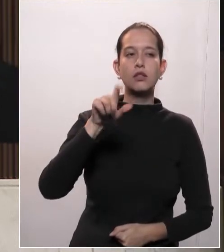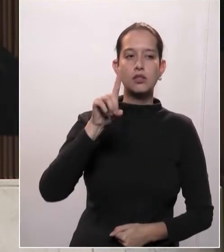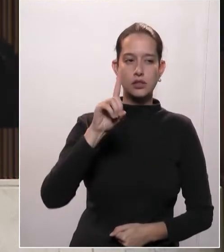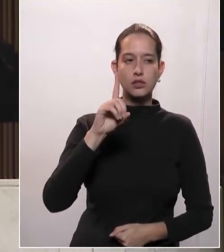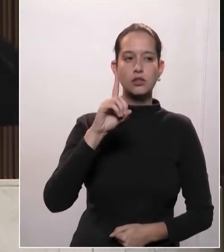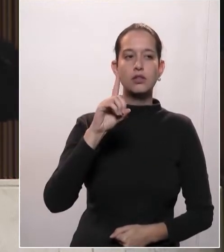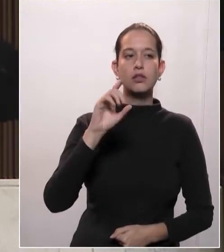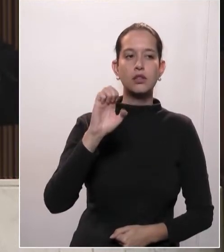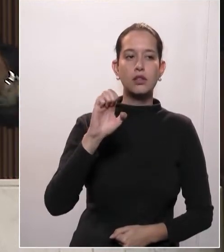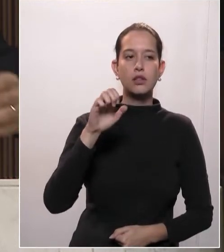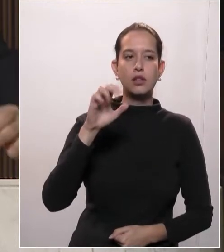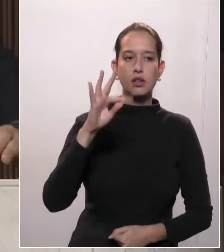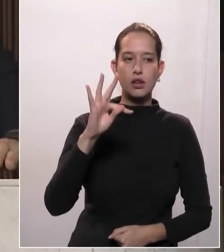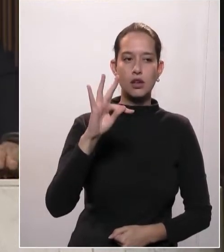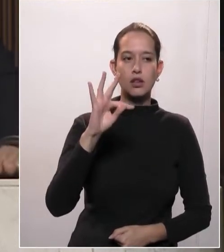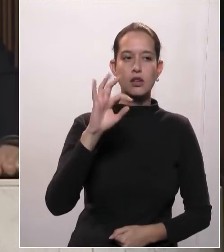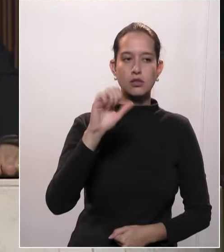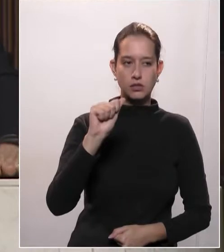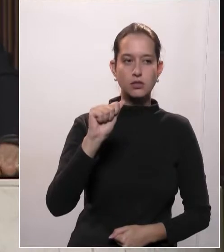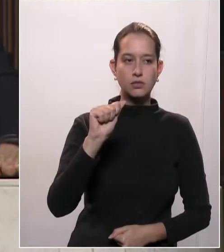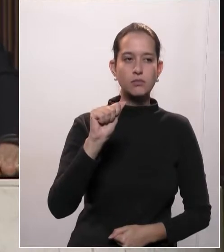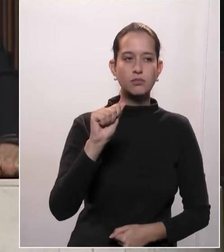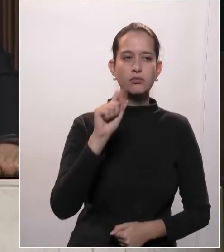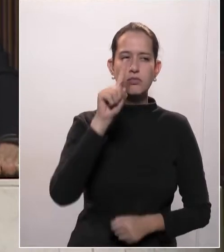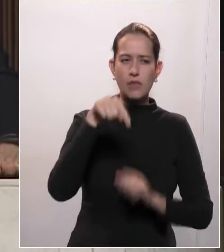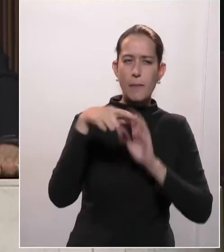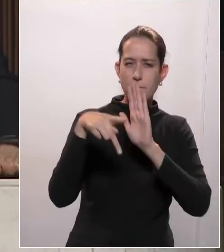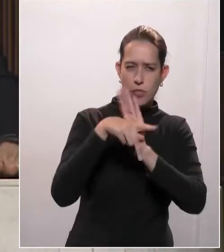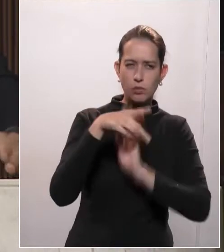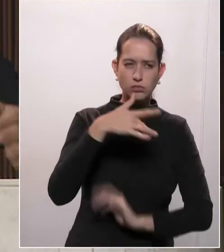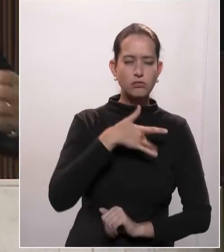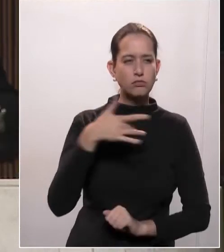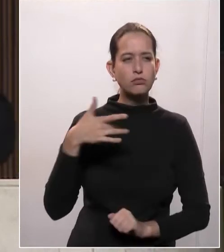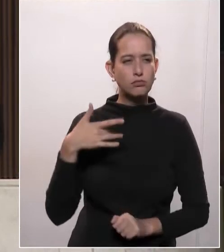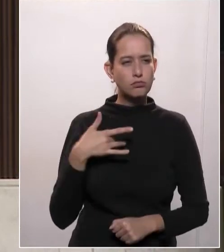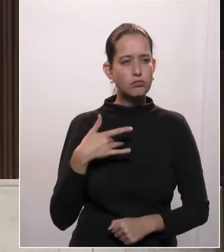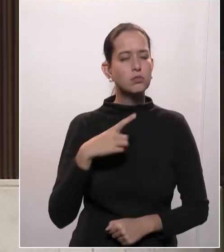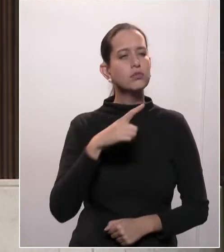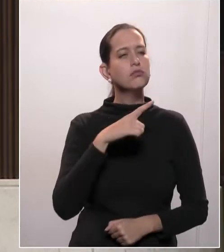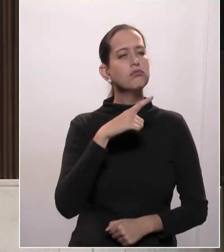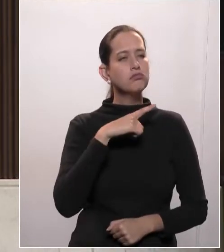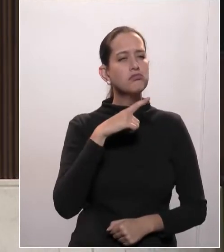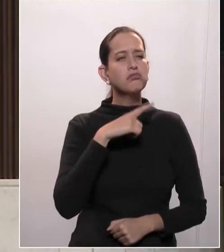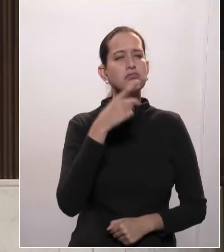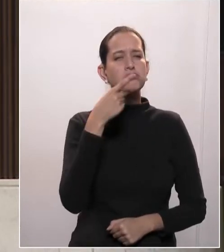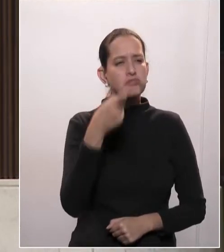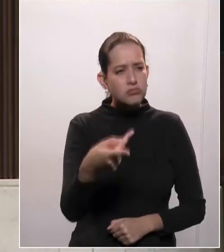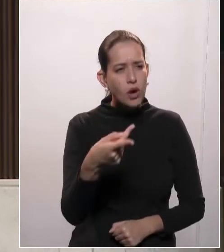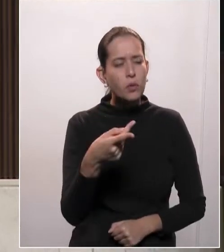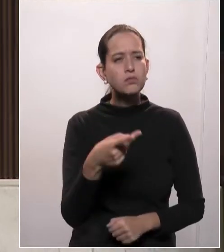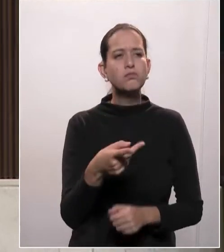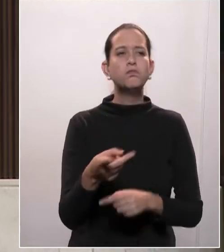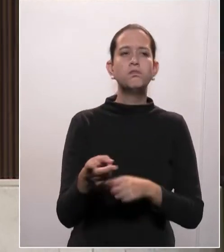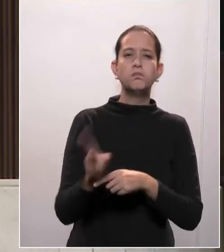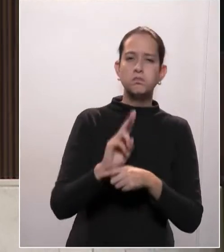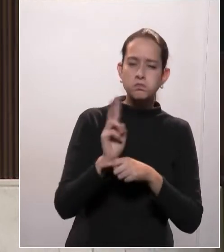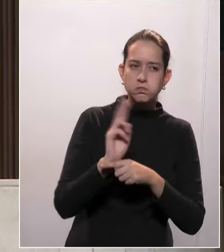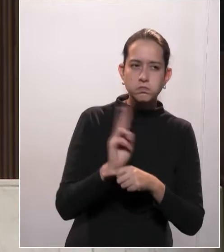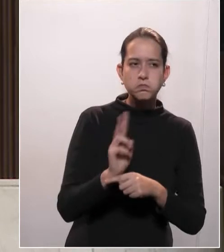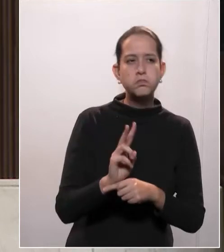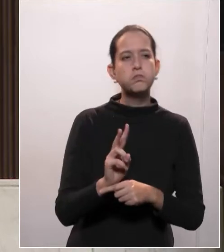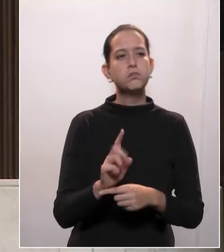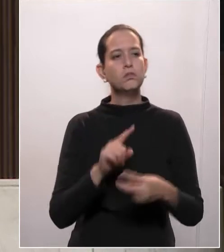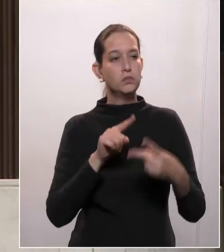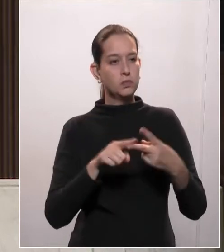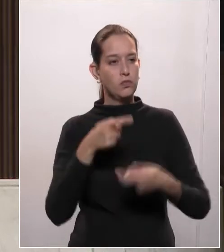ele saiu na defesa de prevenção. O ministro da Economia, Paulo